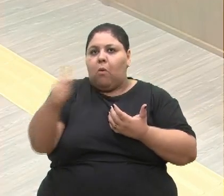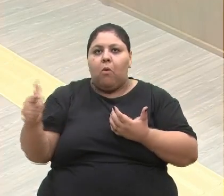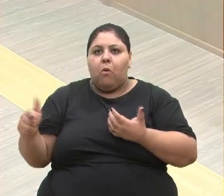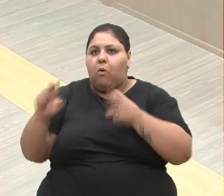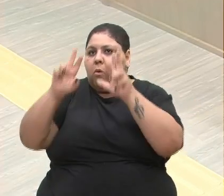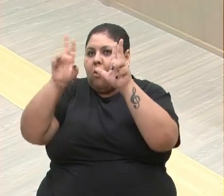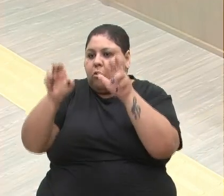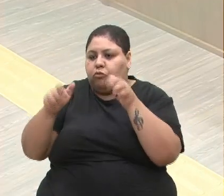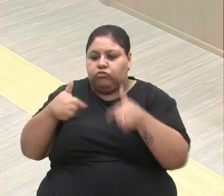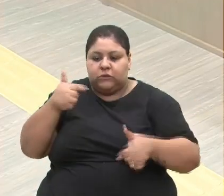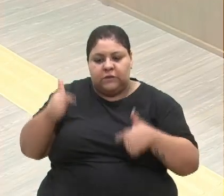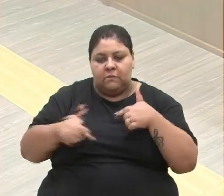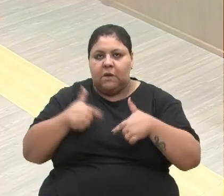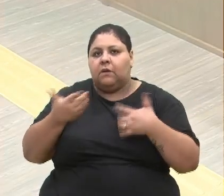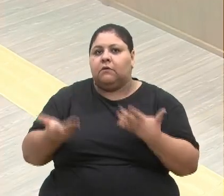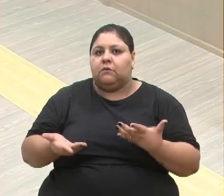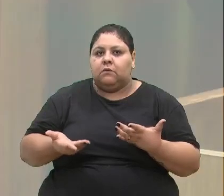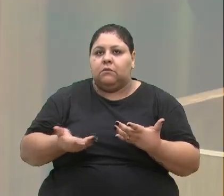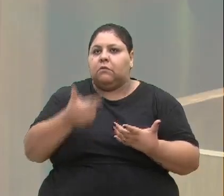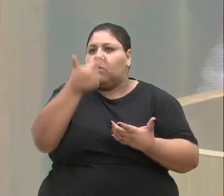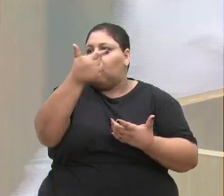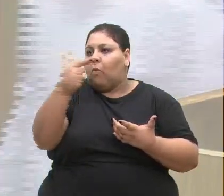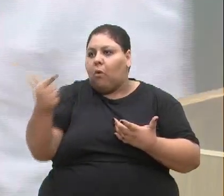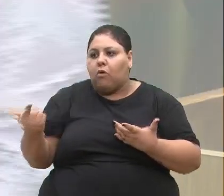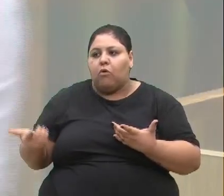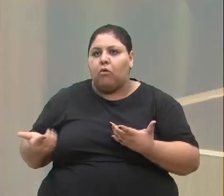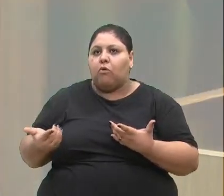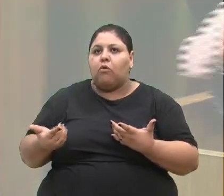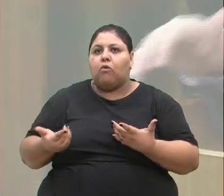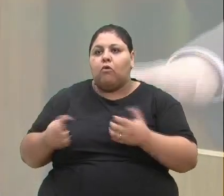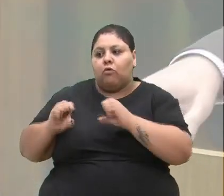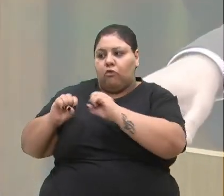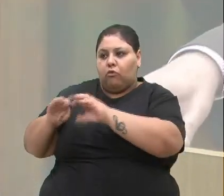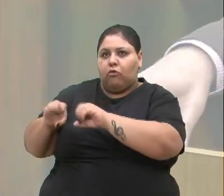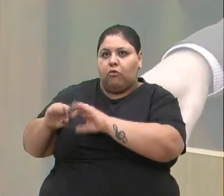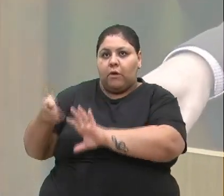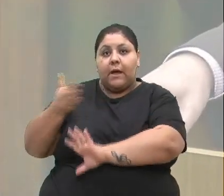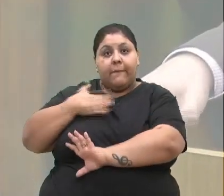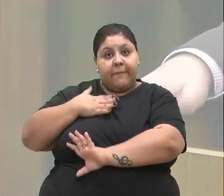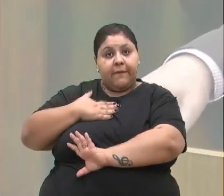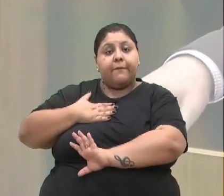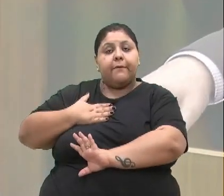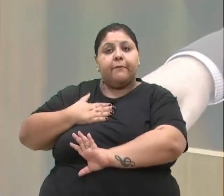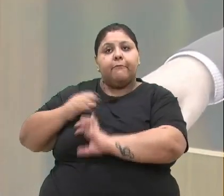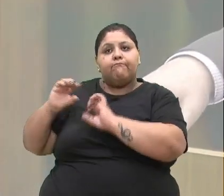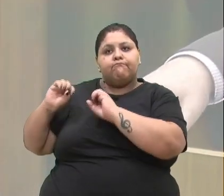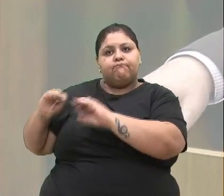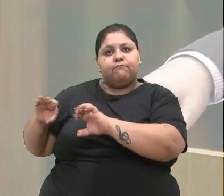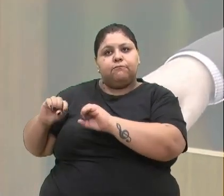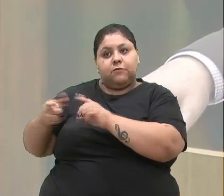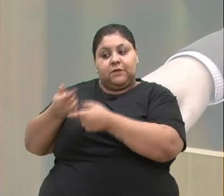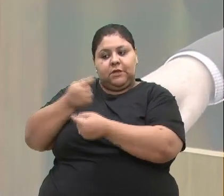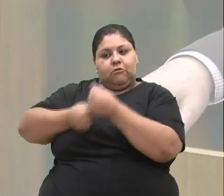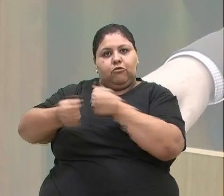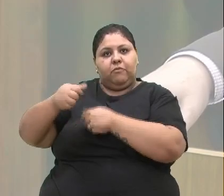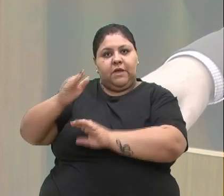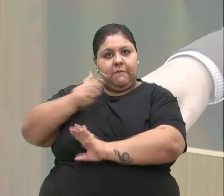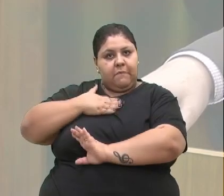trabalhistas, outros a causa da educação, que é a minha, educação e economia.